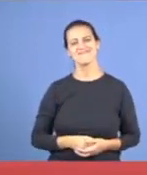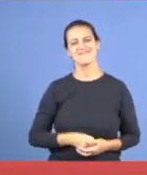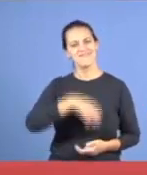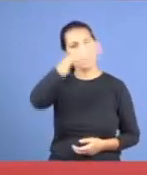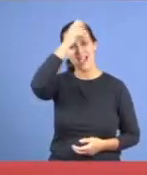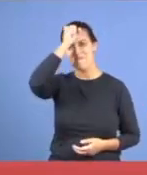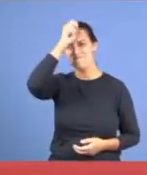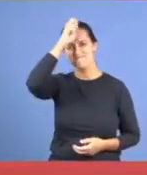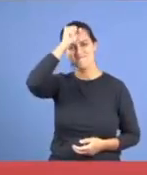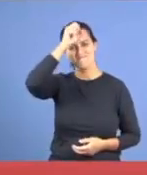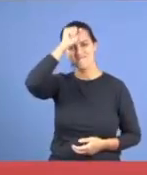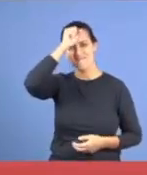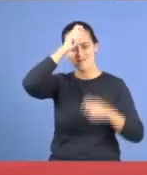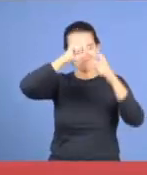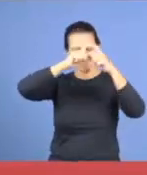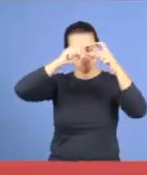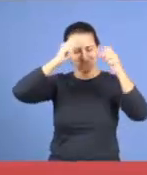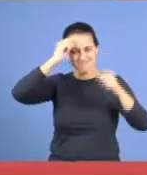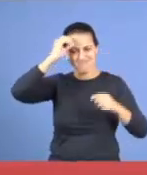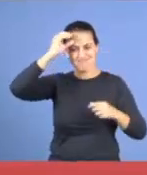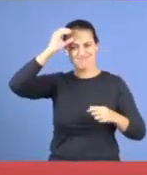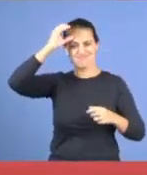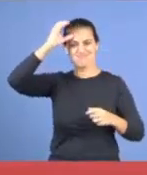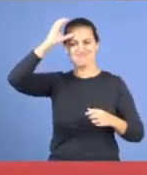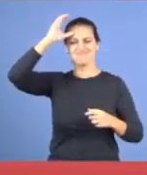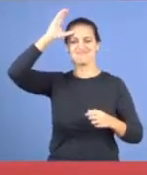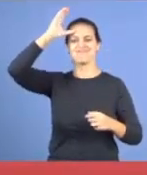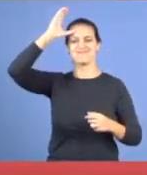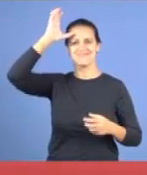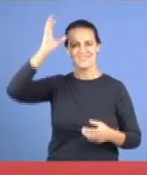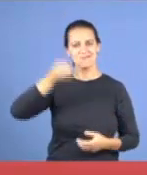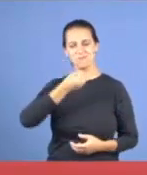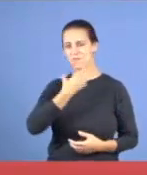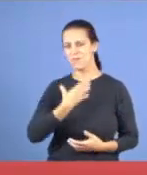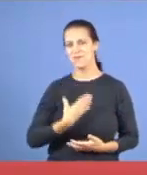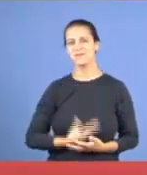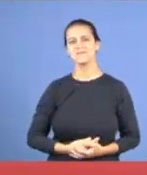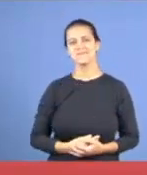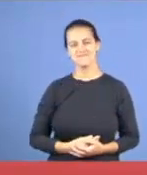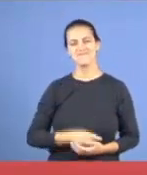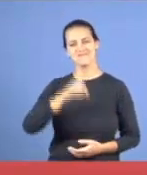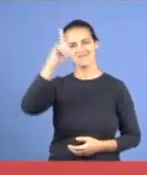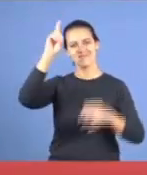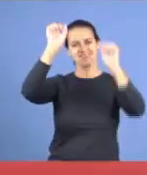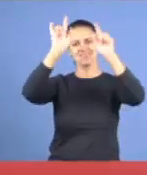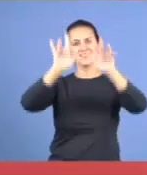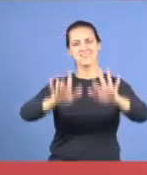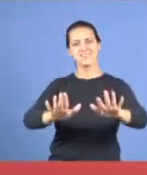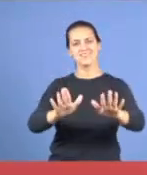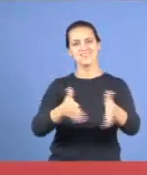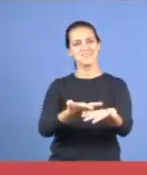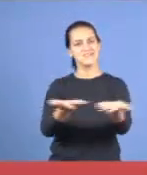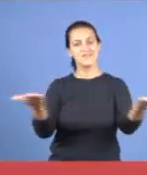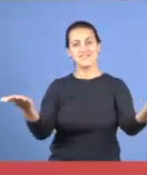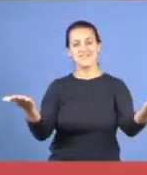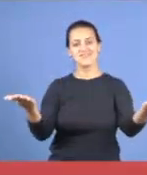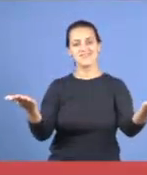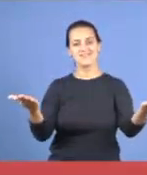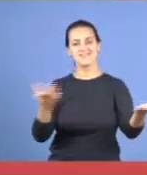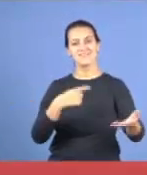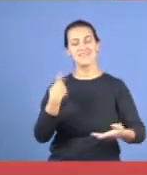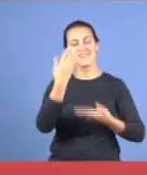e, eu sei que os irmãos, também, amaram o livro de Neemias, e que Deus abençoe a todos, e a nossa gratidão,